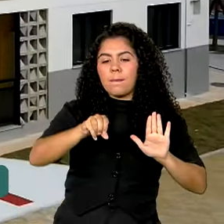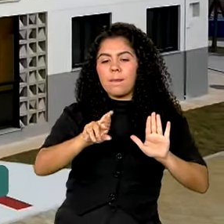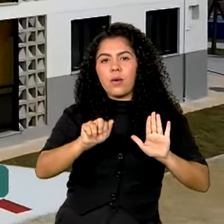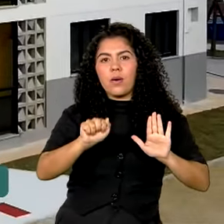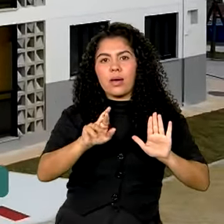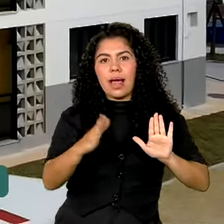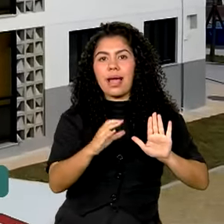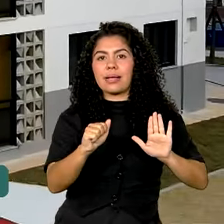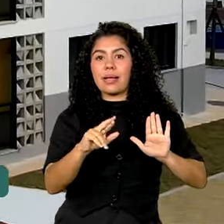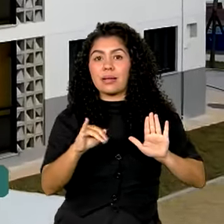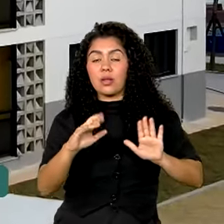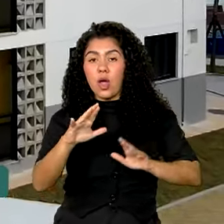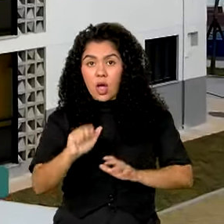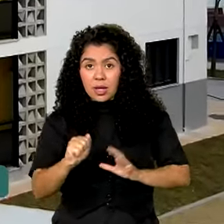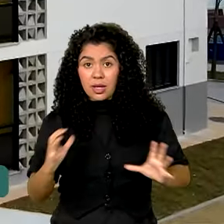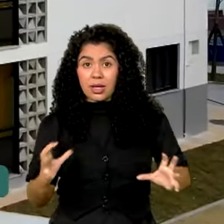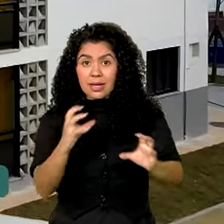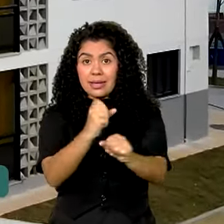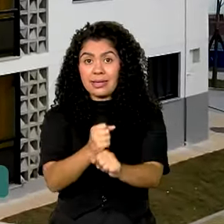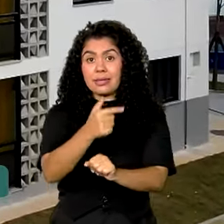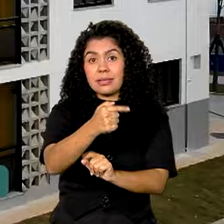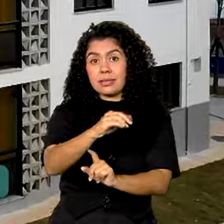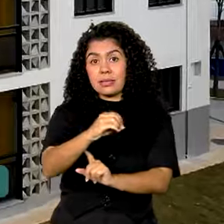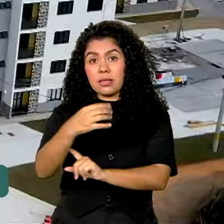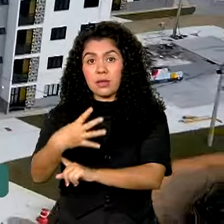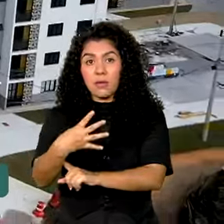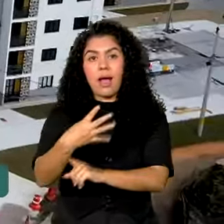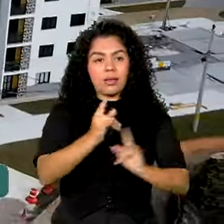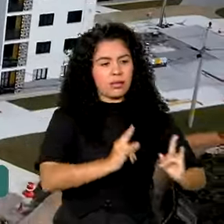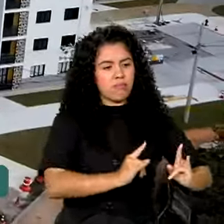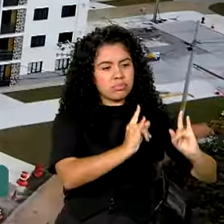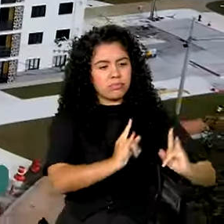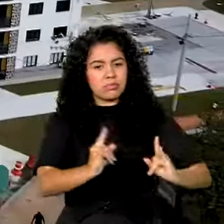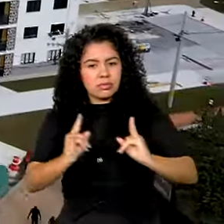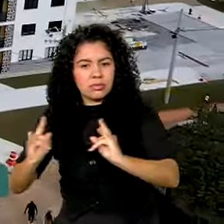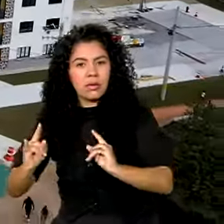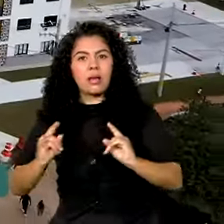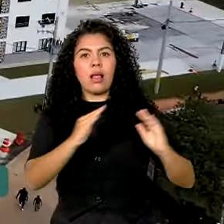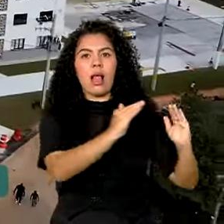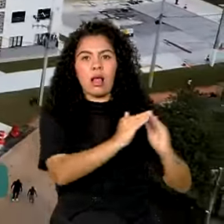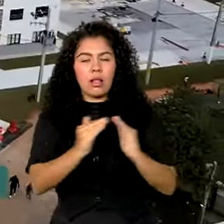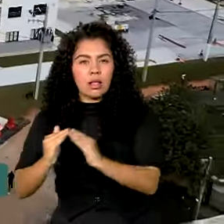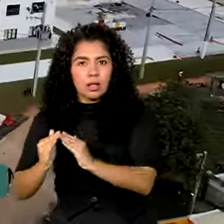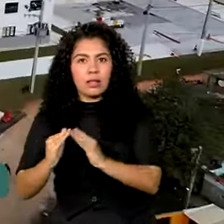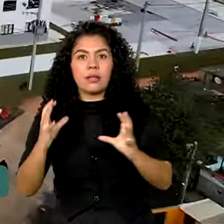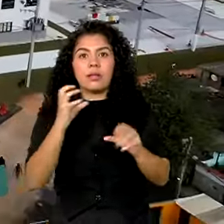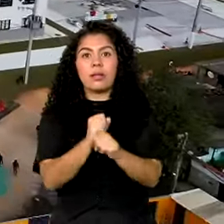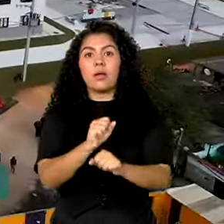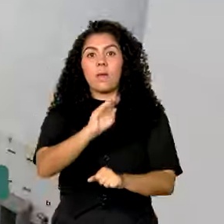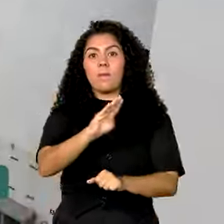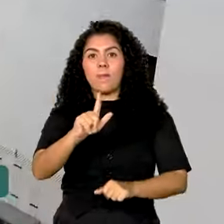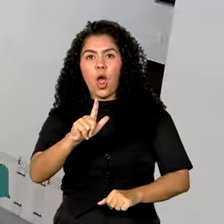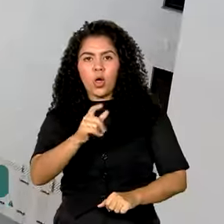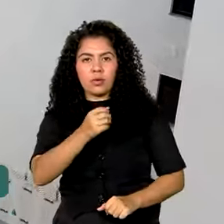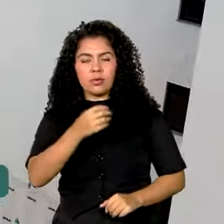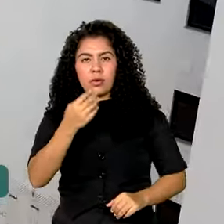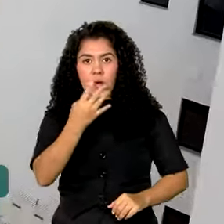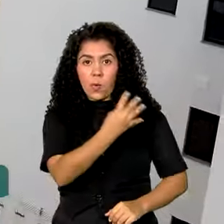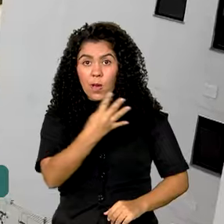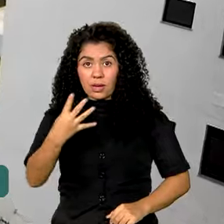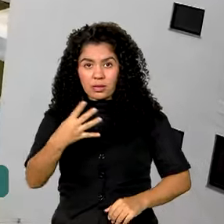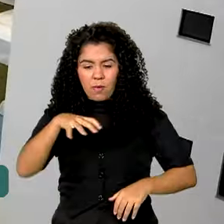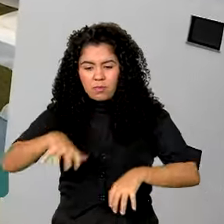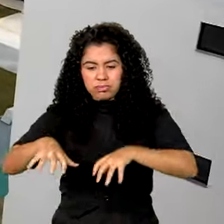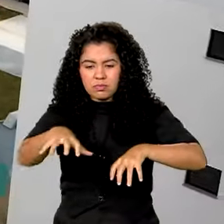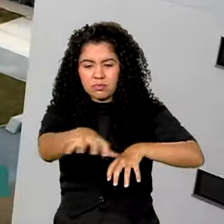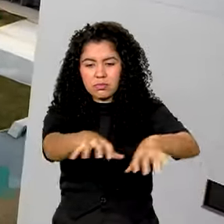704 unidades habitacionais divididas em 44 blocos. Mais de 4